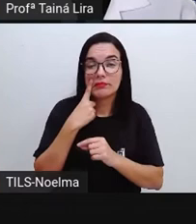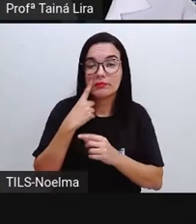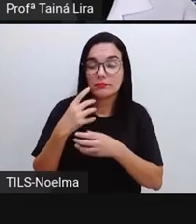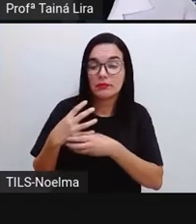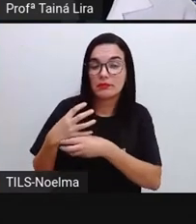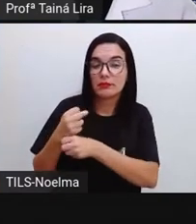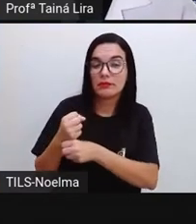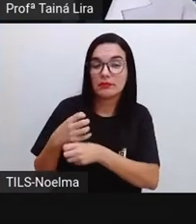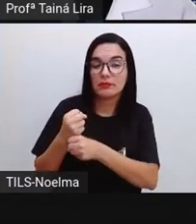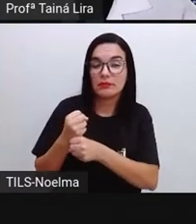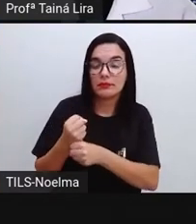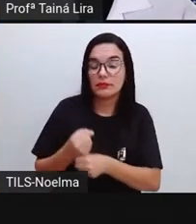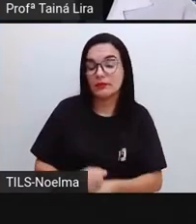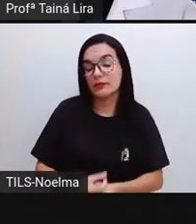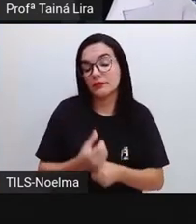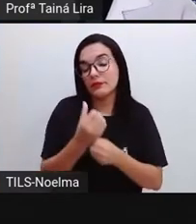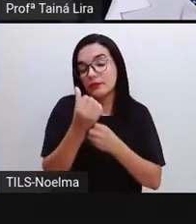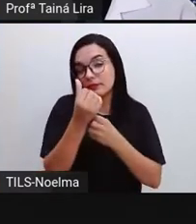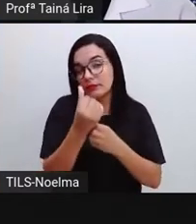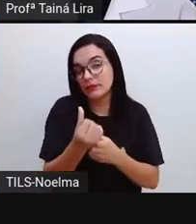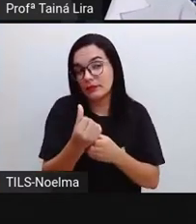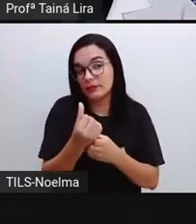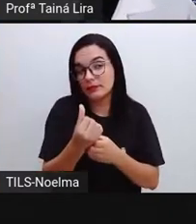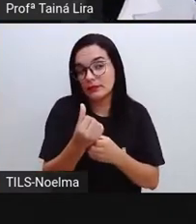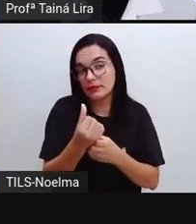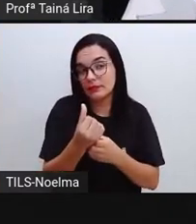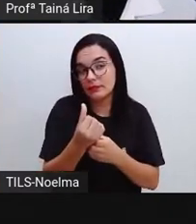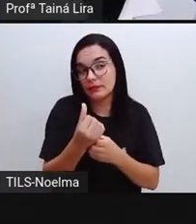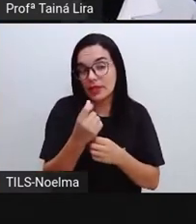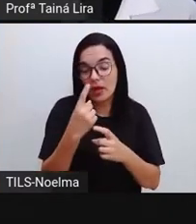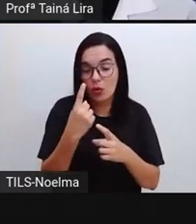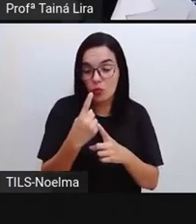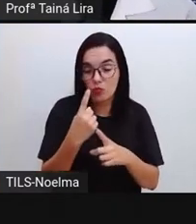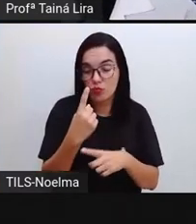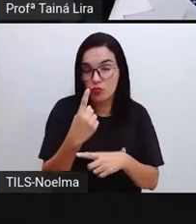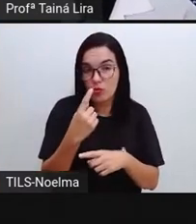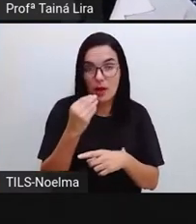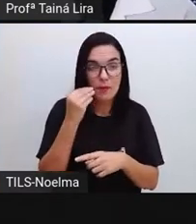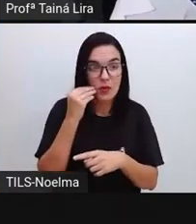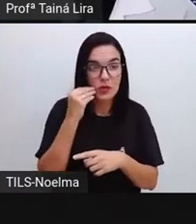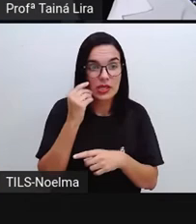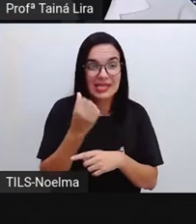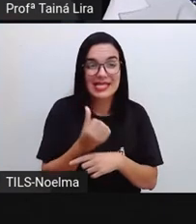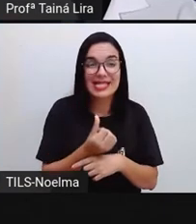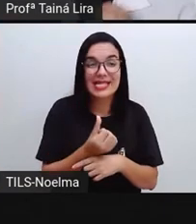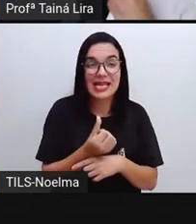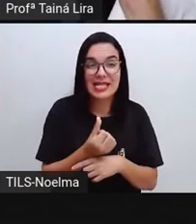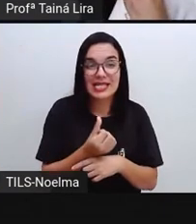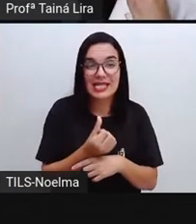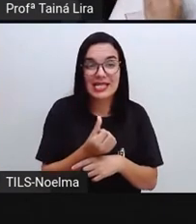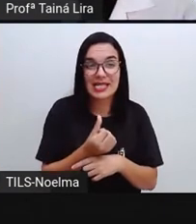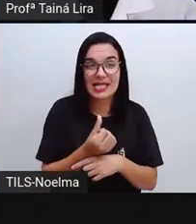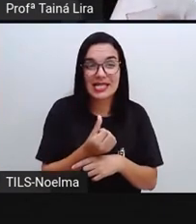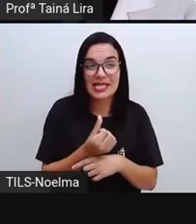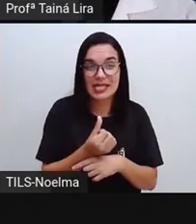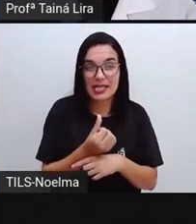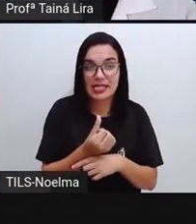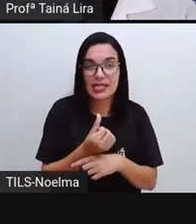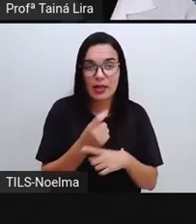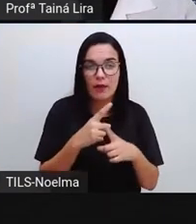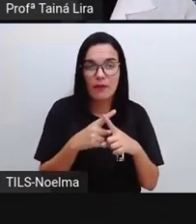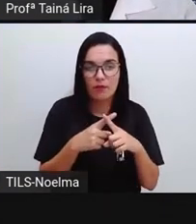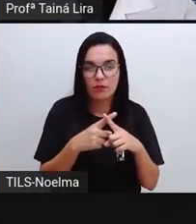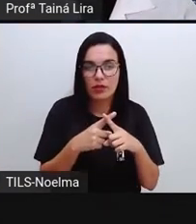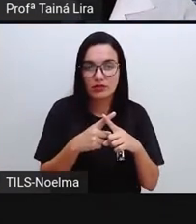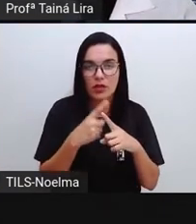quantas vezes esse número 1 apareceu aqui. O número 1 apareceu, né? 6 vezes,